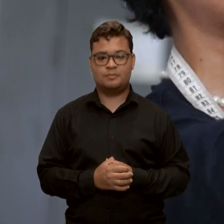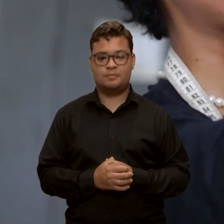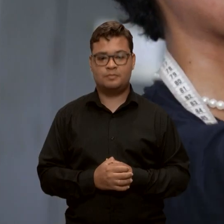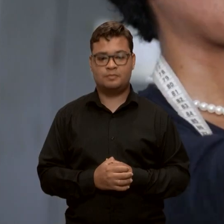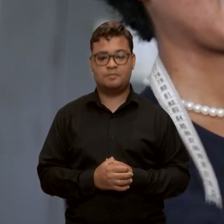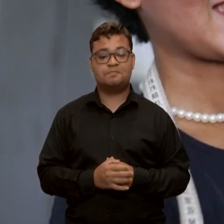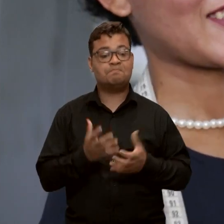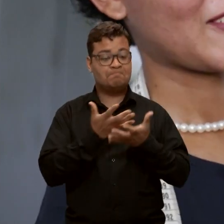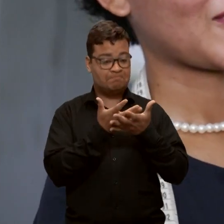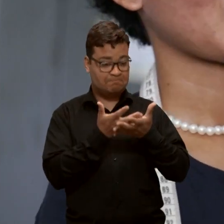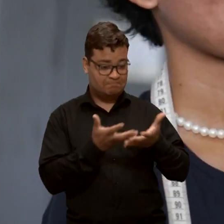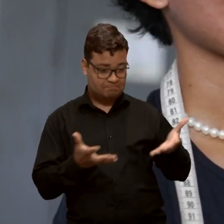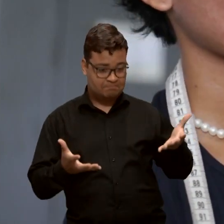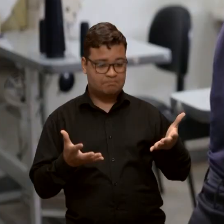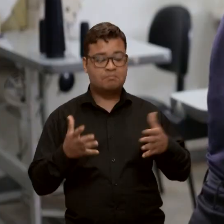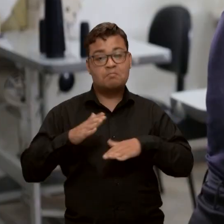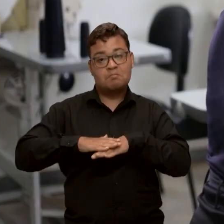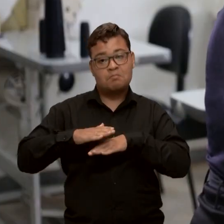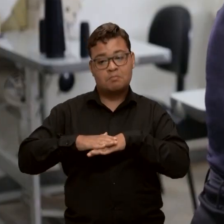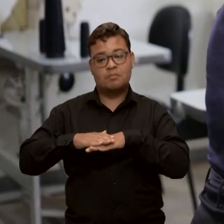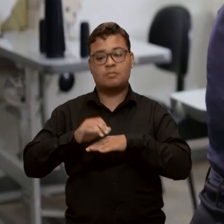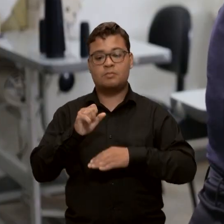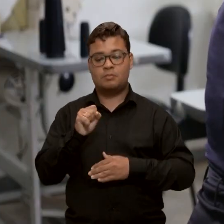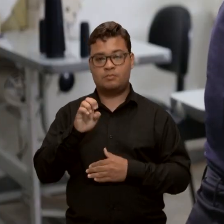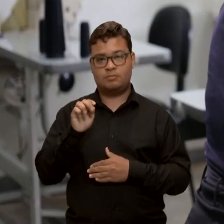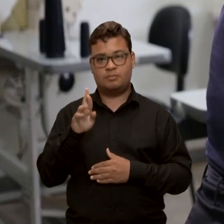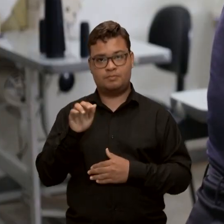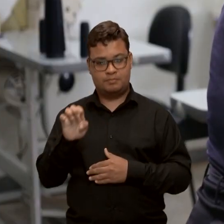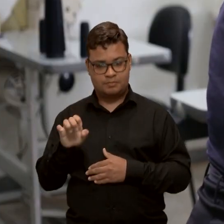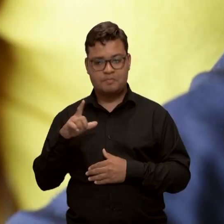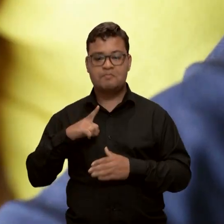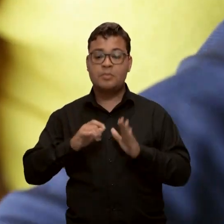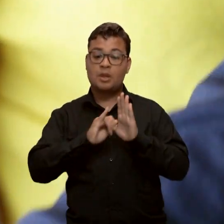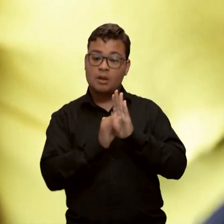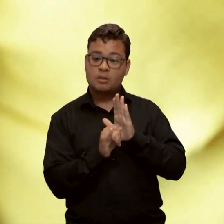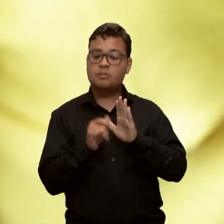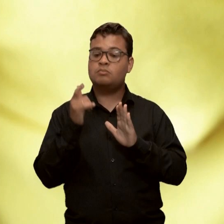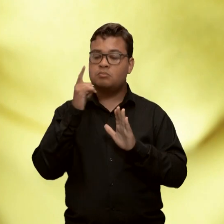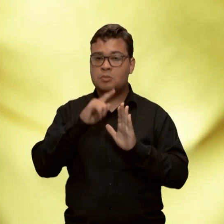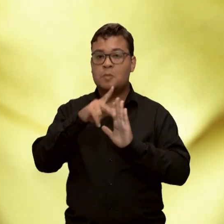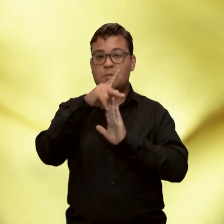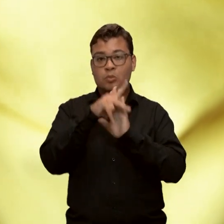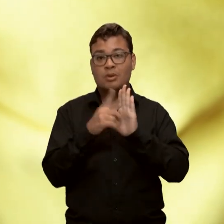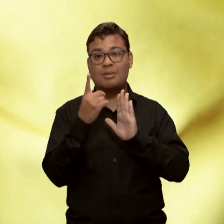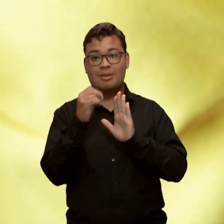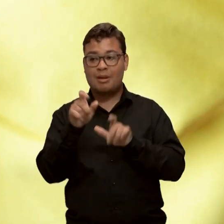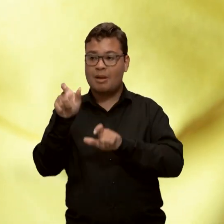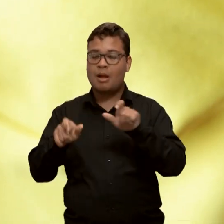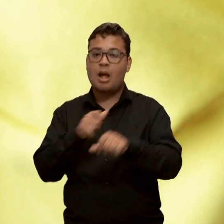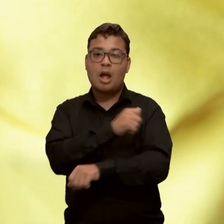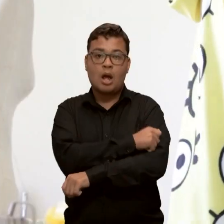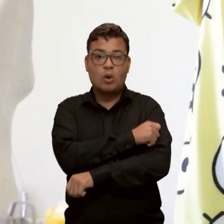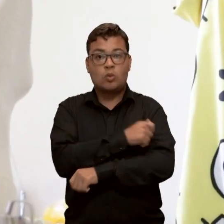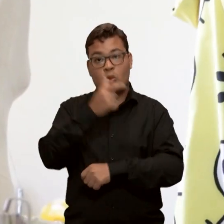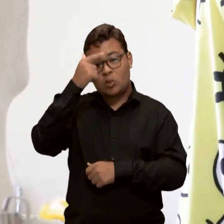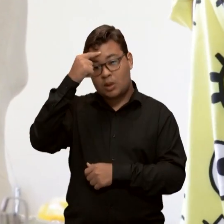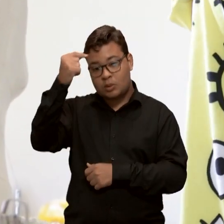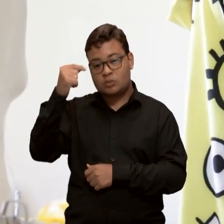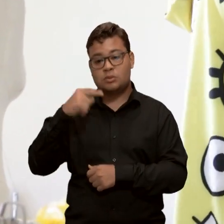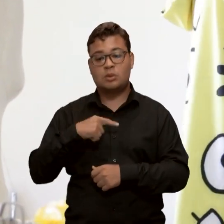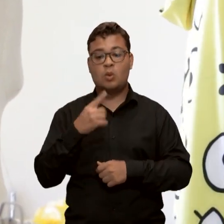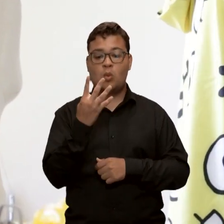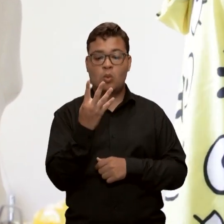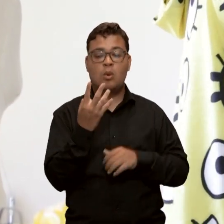O evento é realizado pelo SEBRAE e selecionou por meio de edital 10 projetos de alunos de graduação de 4